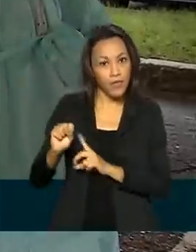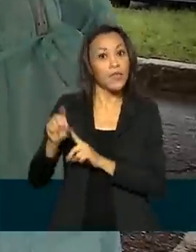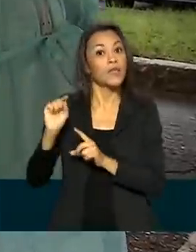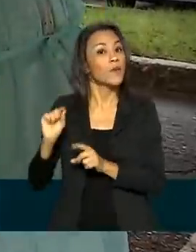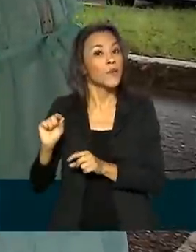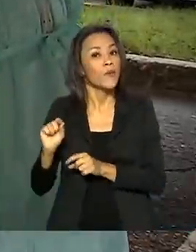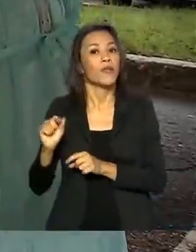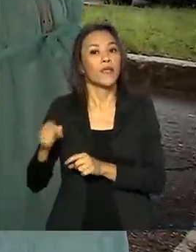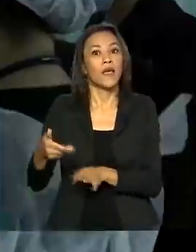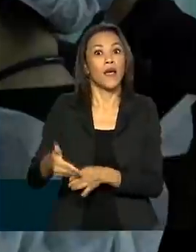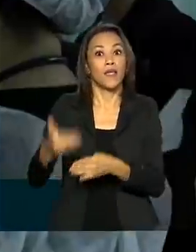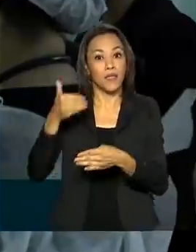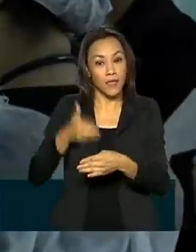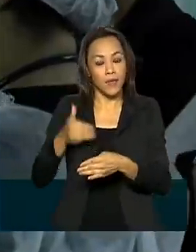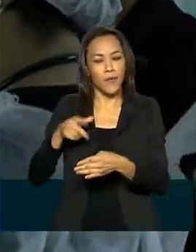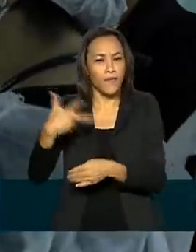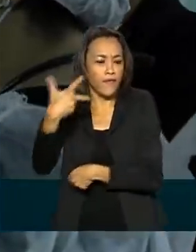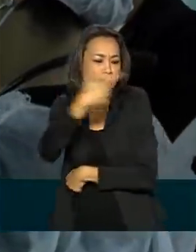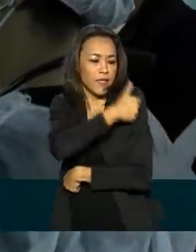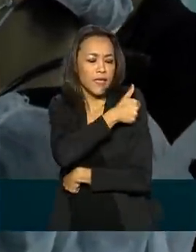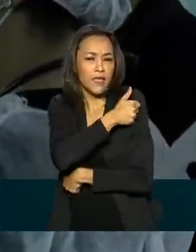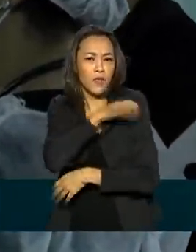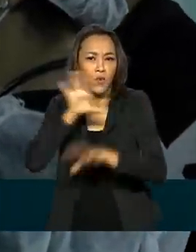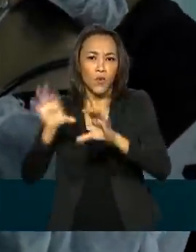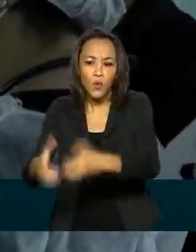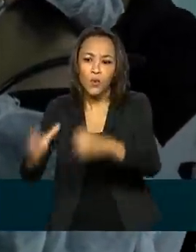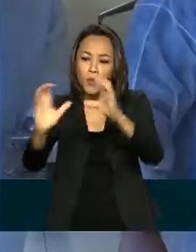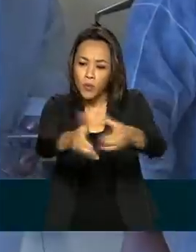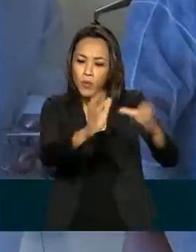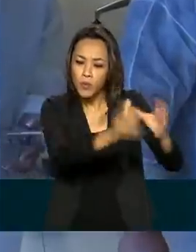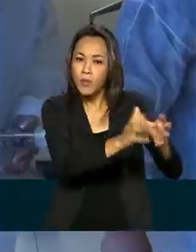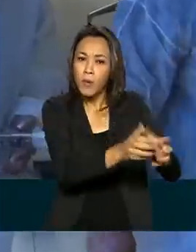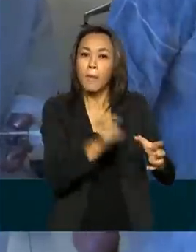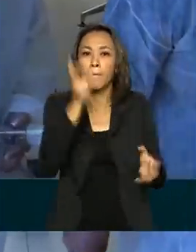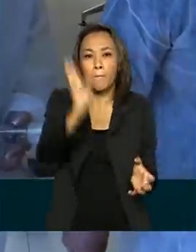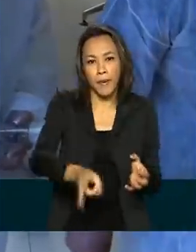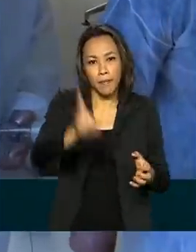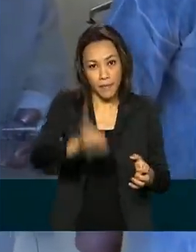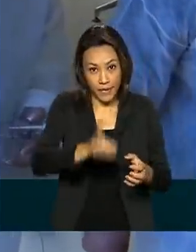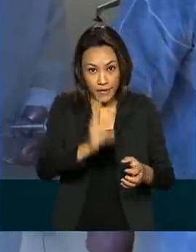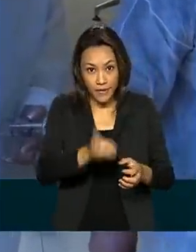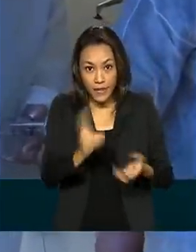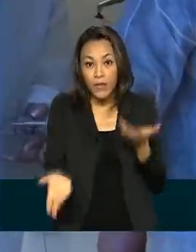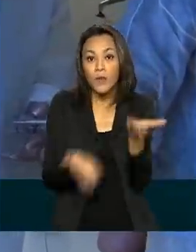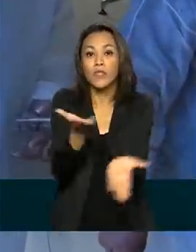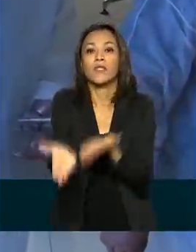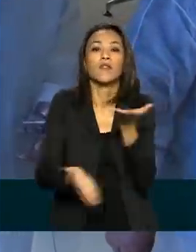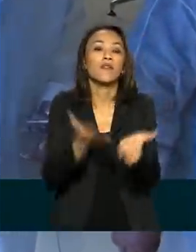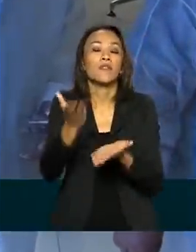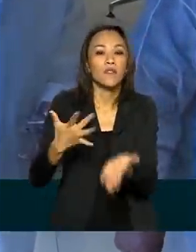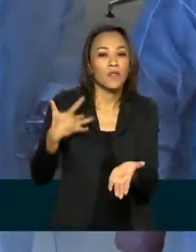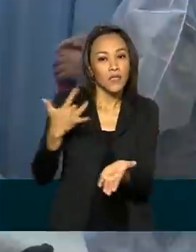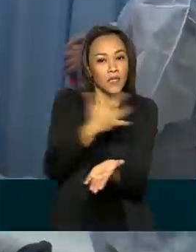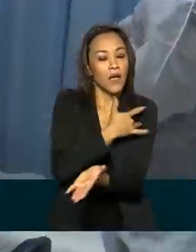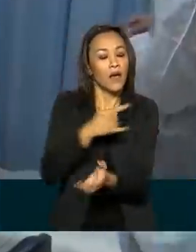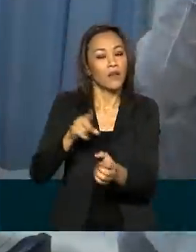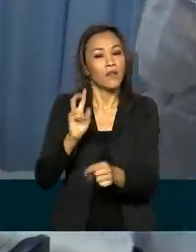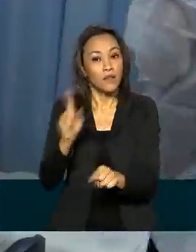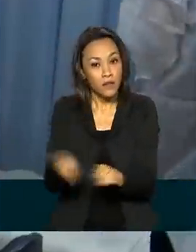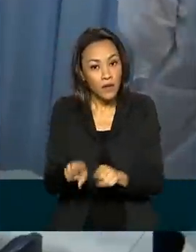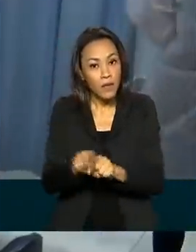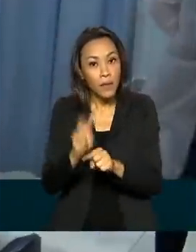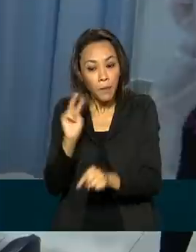antecipa a vacinação de determinados grupos para garantir o funcionamento dos serviços de saúde e a proteção dos